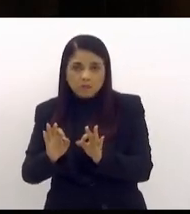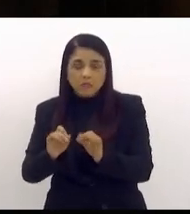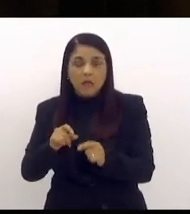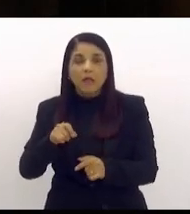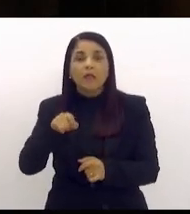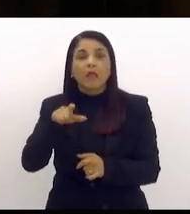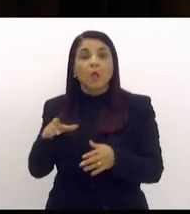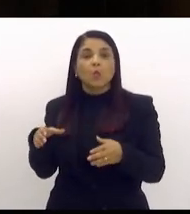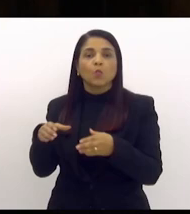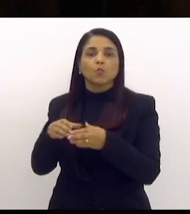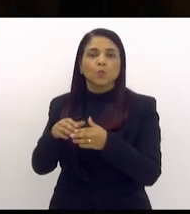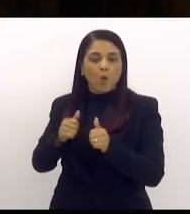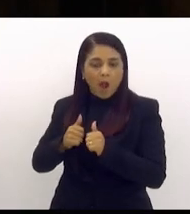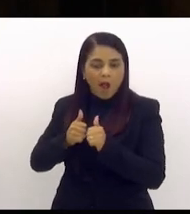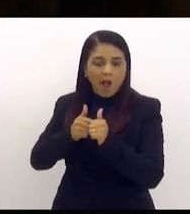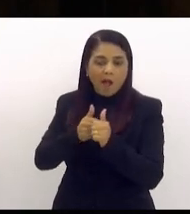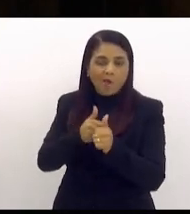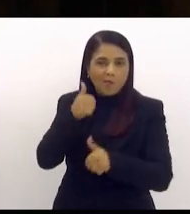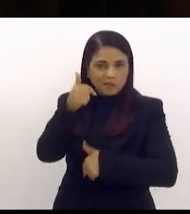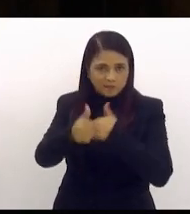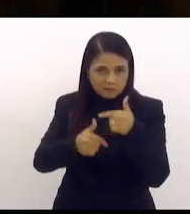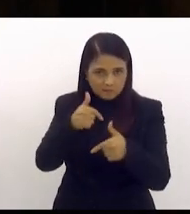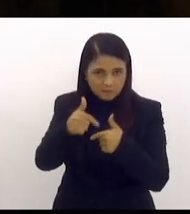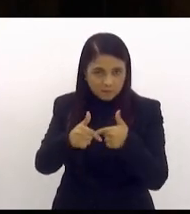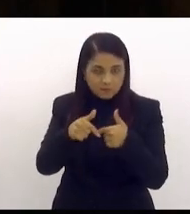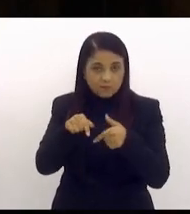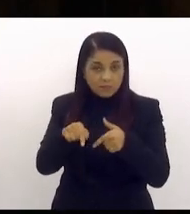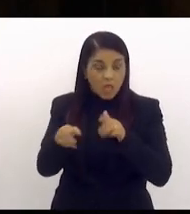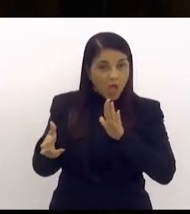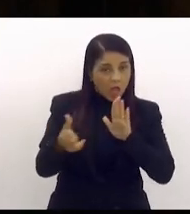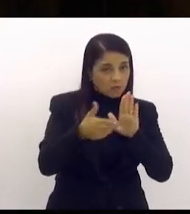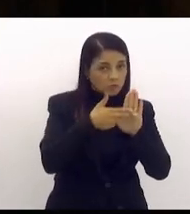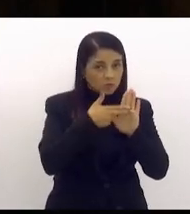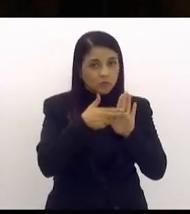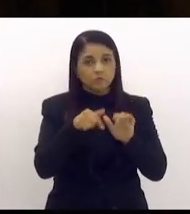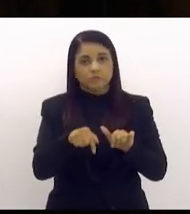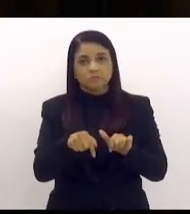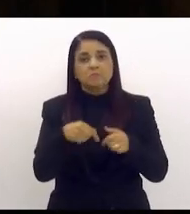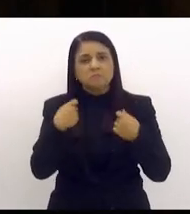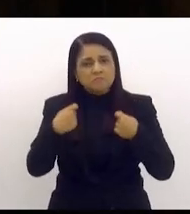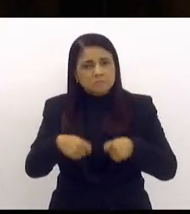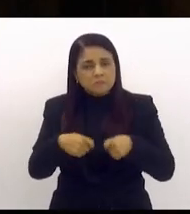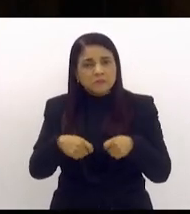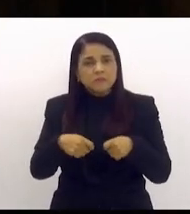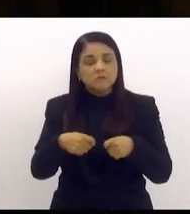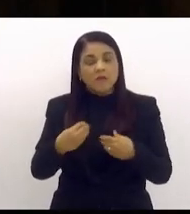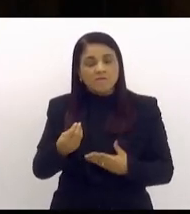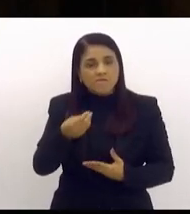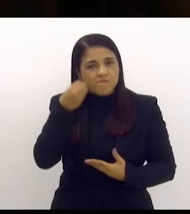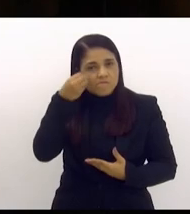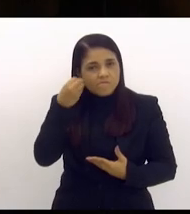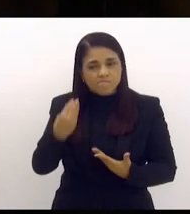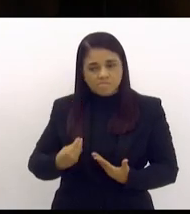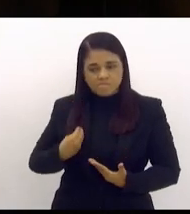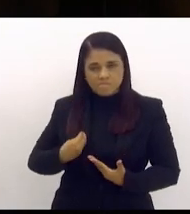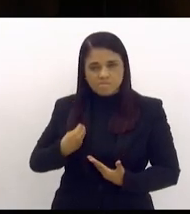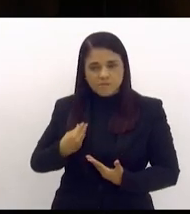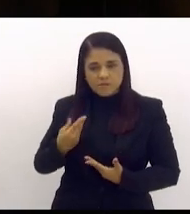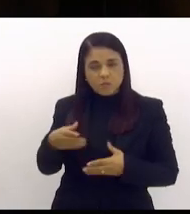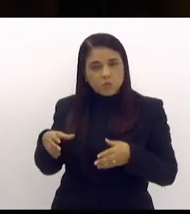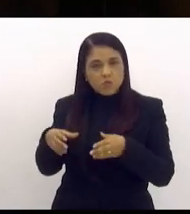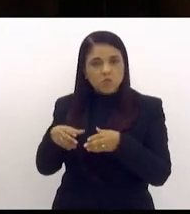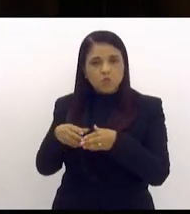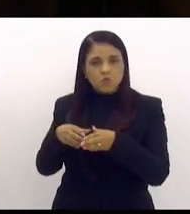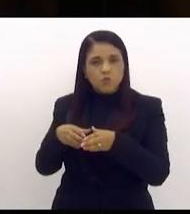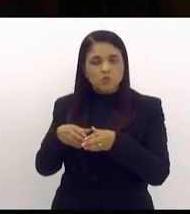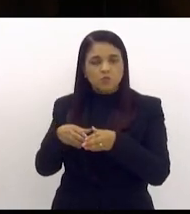acompanhar porque no momento que assume ele tem que ter a convivência com aqueles que estão